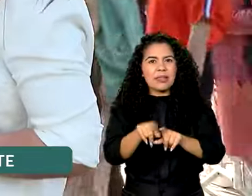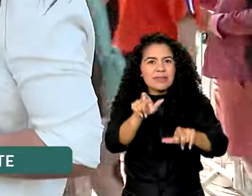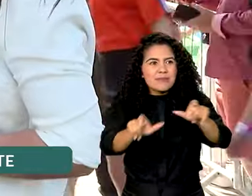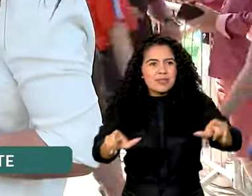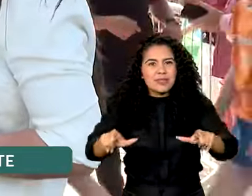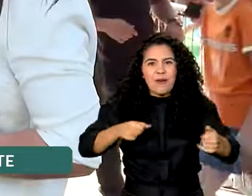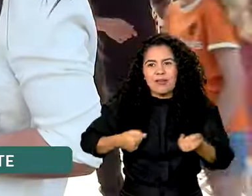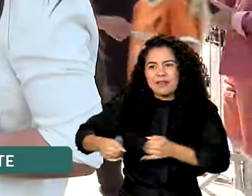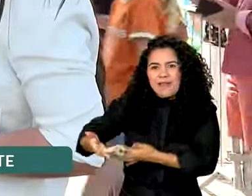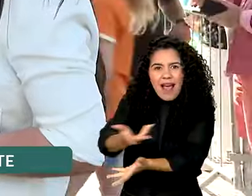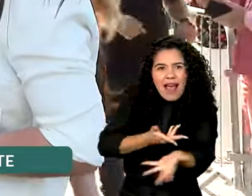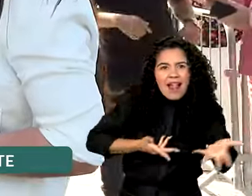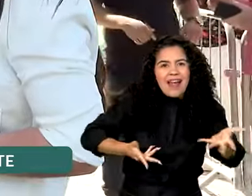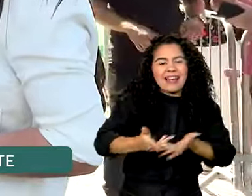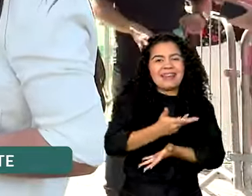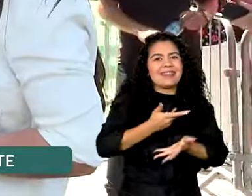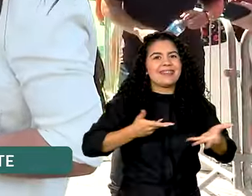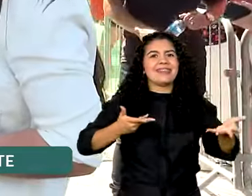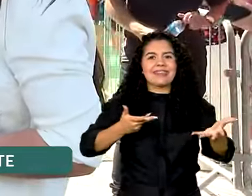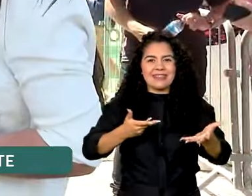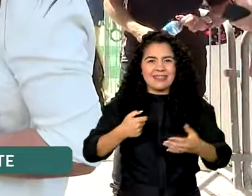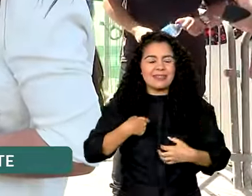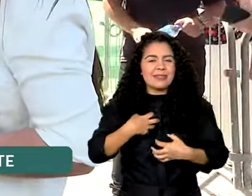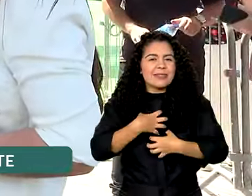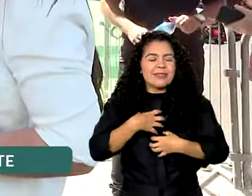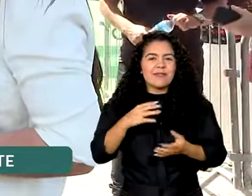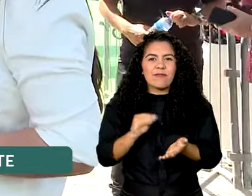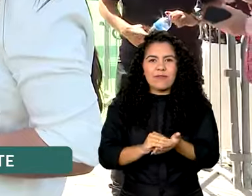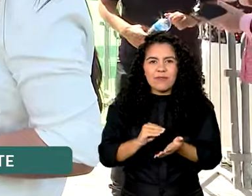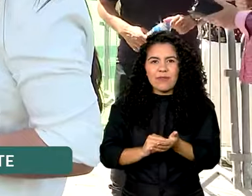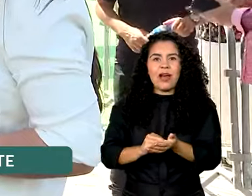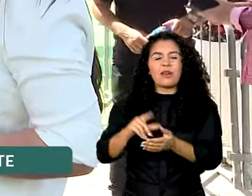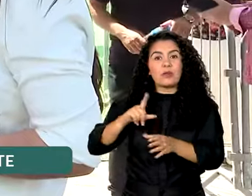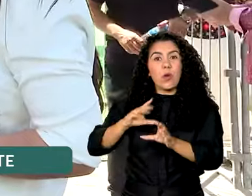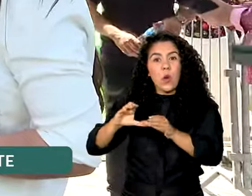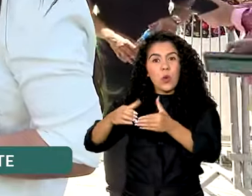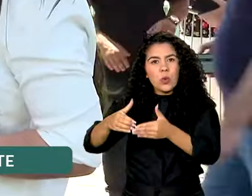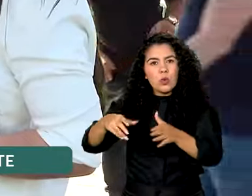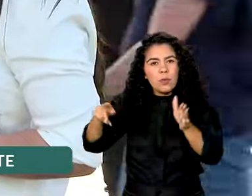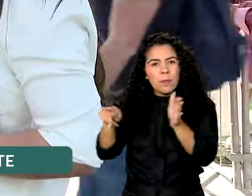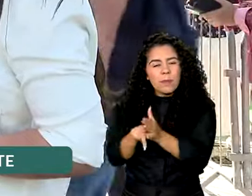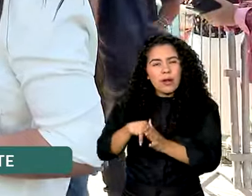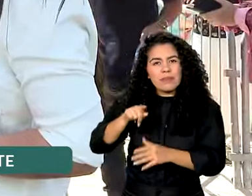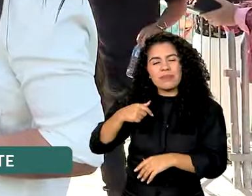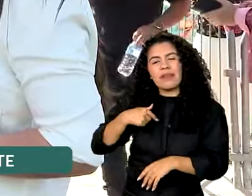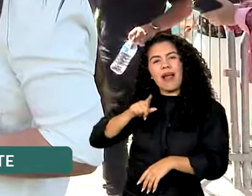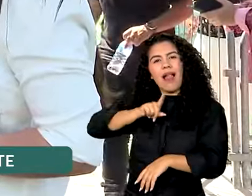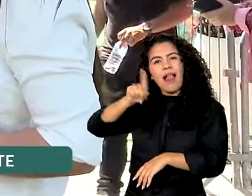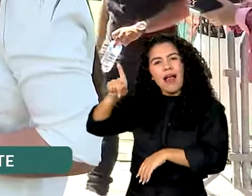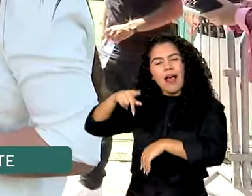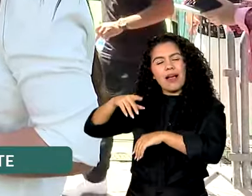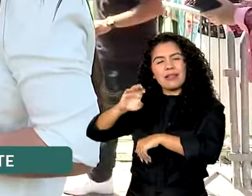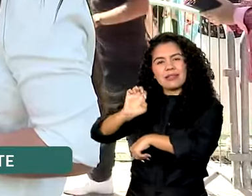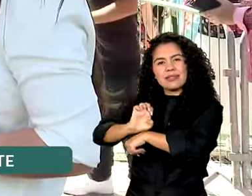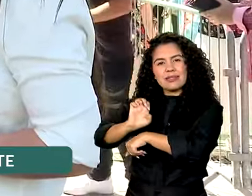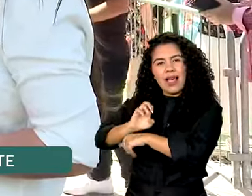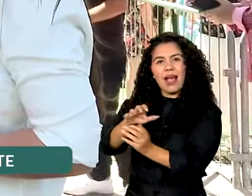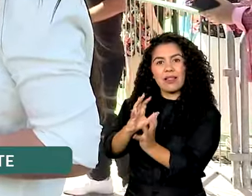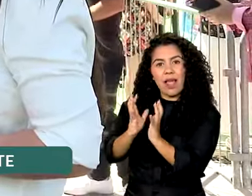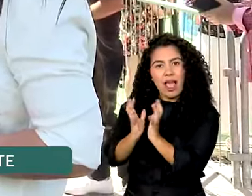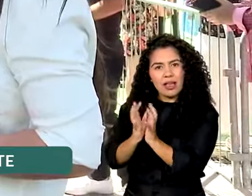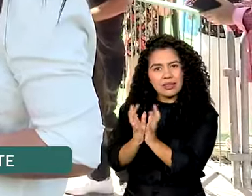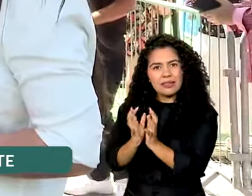eu sinto muita falta. De Santa Cruz de Capibaribe, que é a minha cidade natal, Recife, tudo que nós temos, tudo que o Brasil nos